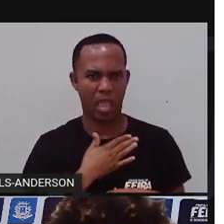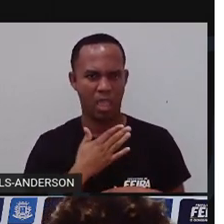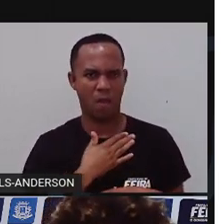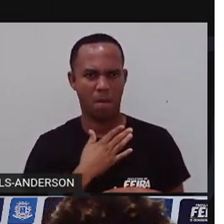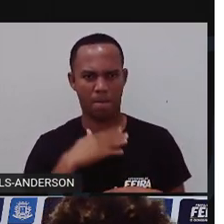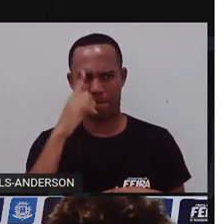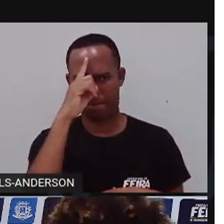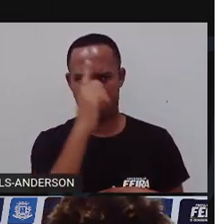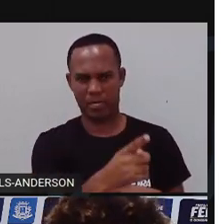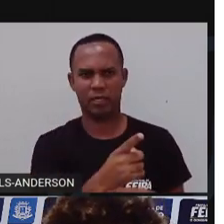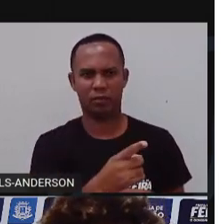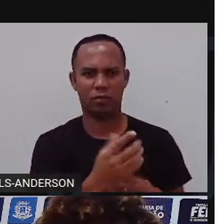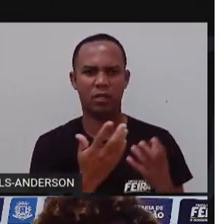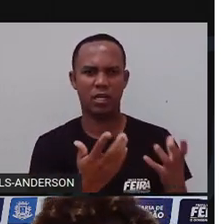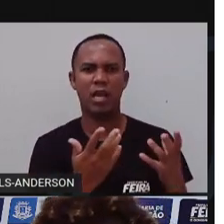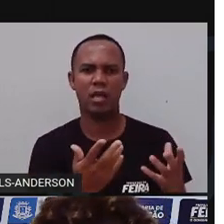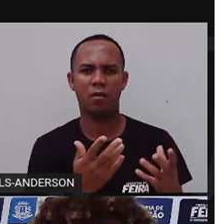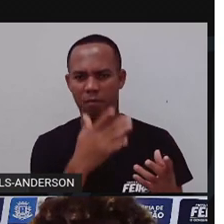fazerem o que eu quero.